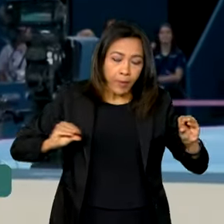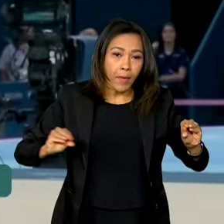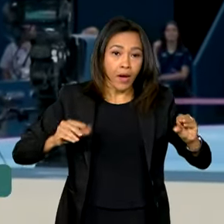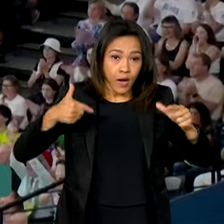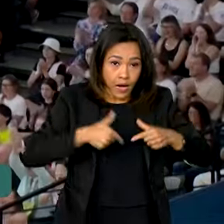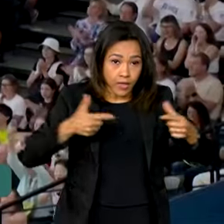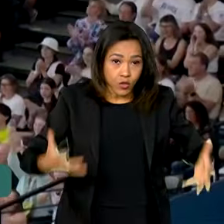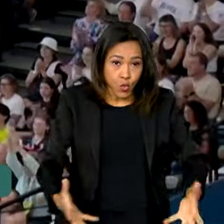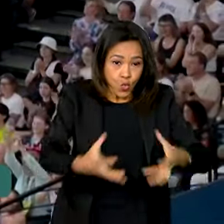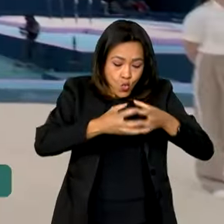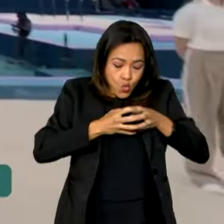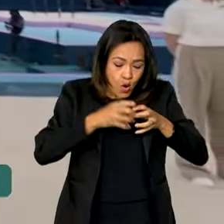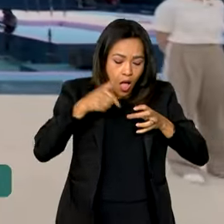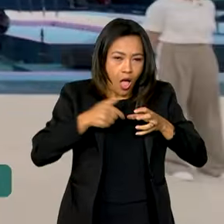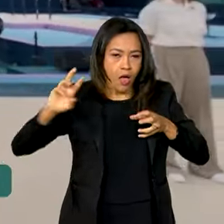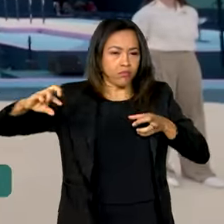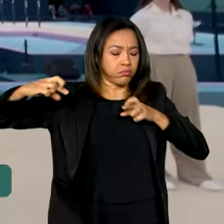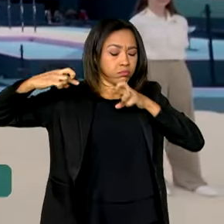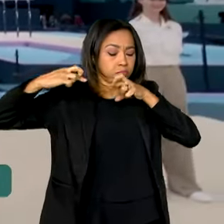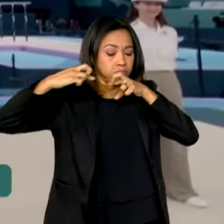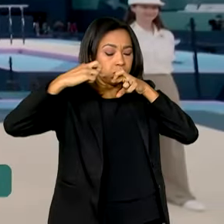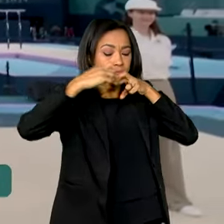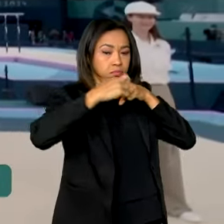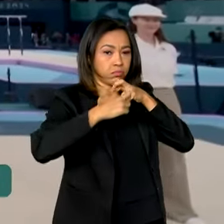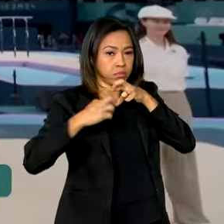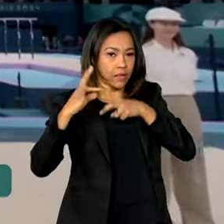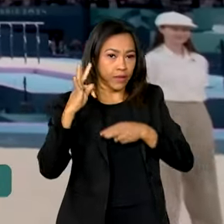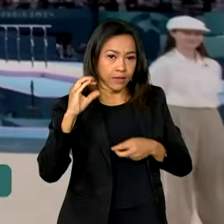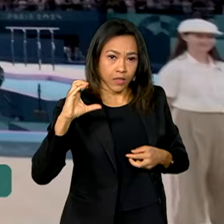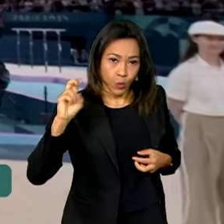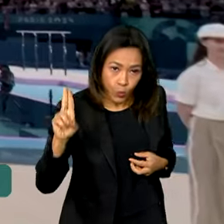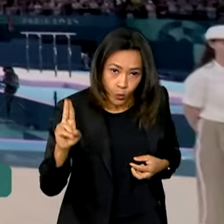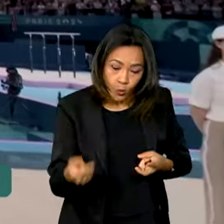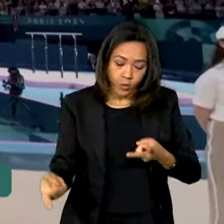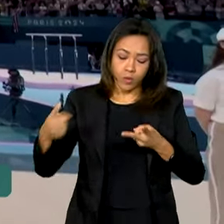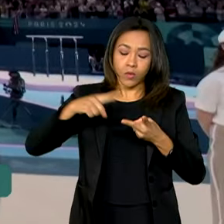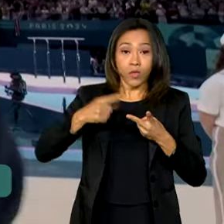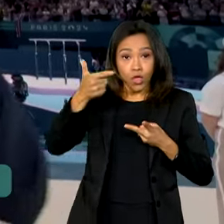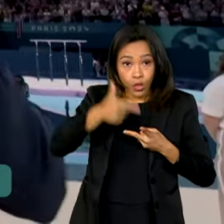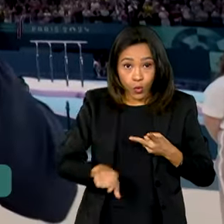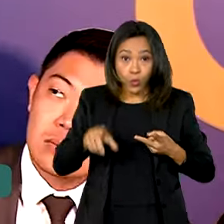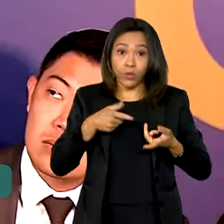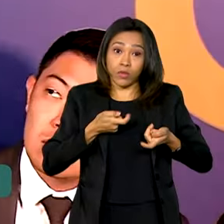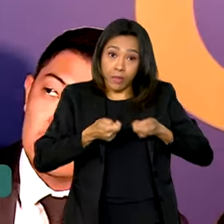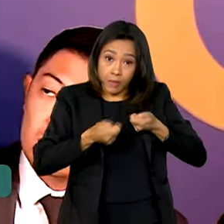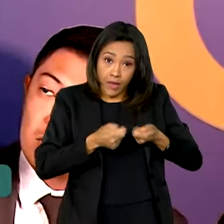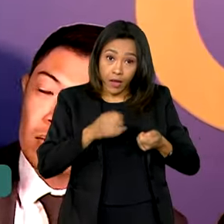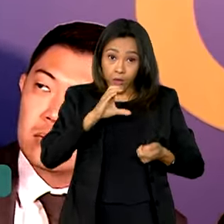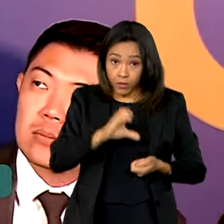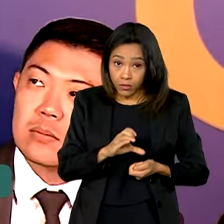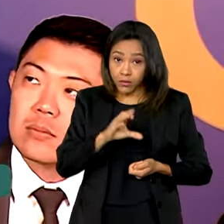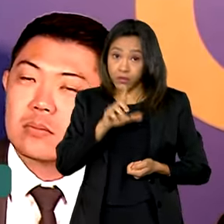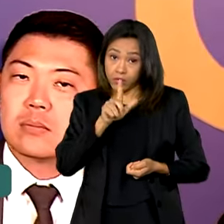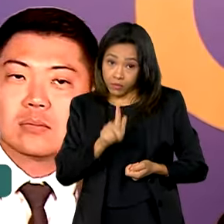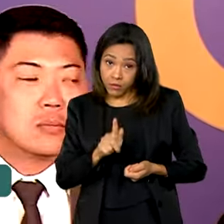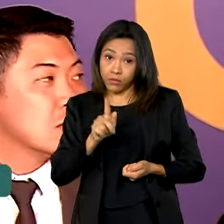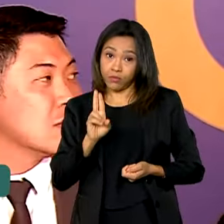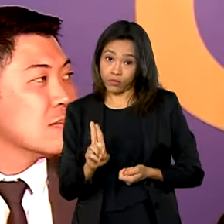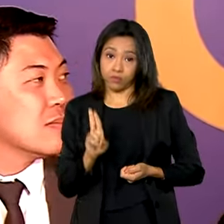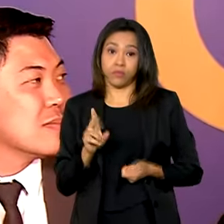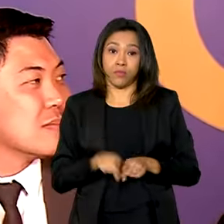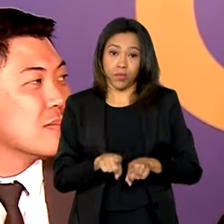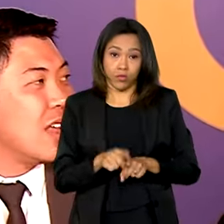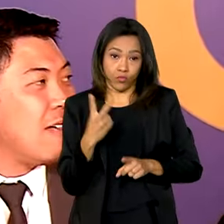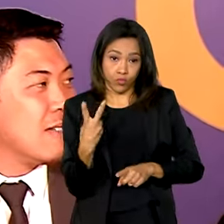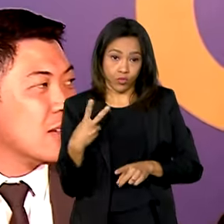operação é fiscalizada pelo Tribunal de Contas da União e pela Controladoria Geral da União. Desde 2001, talvez esse seja